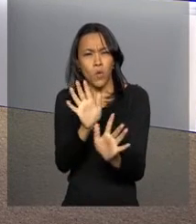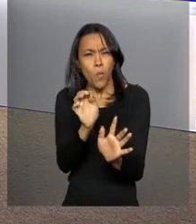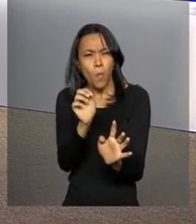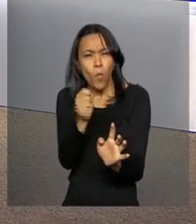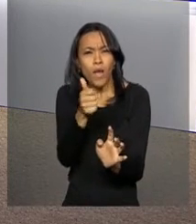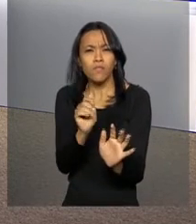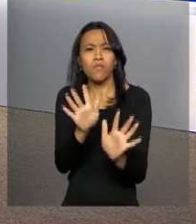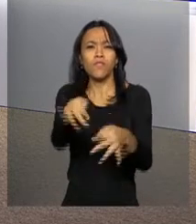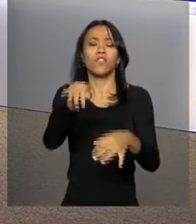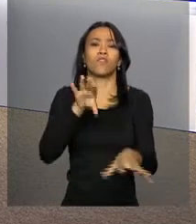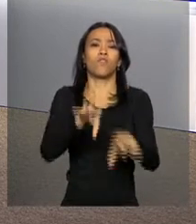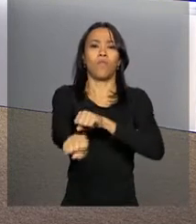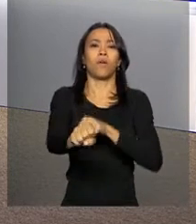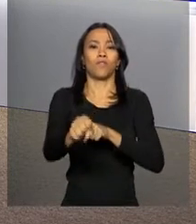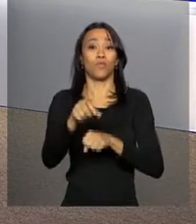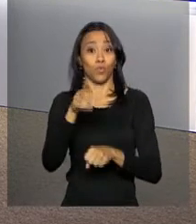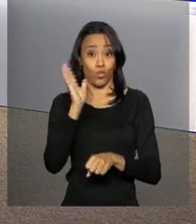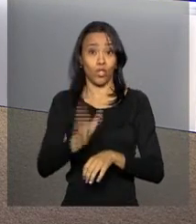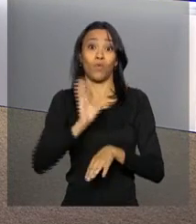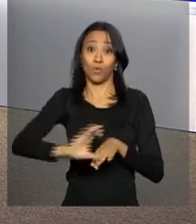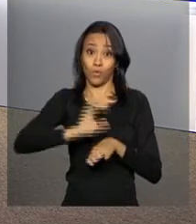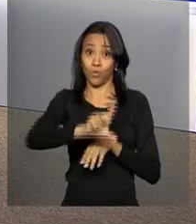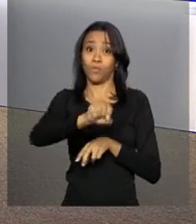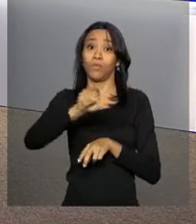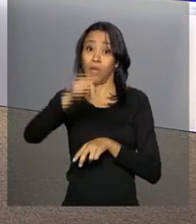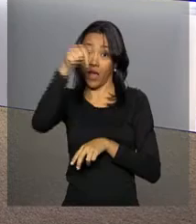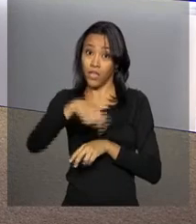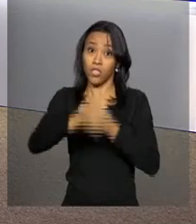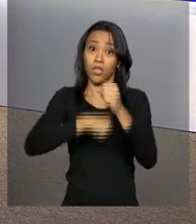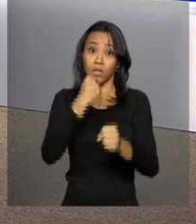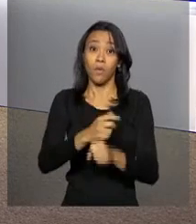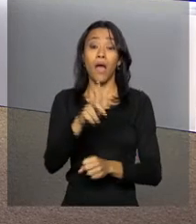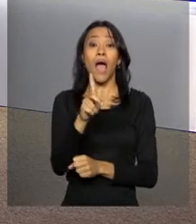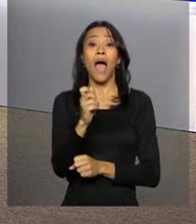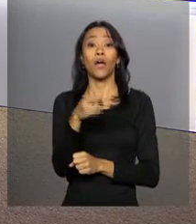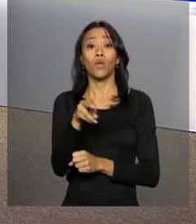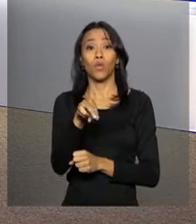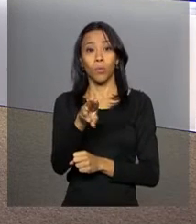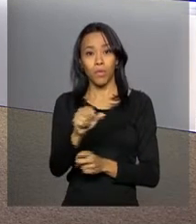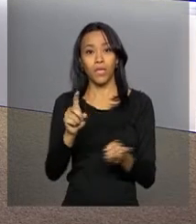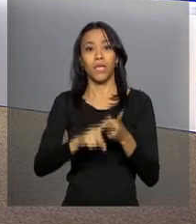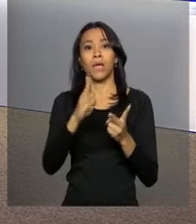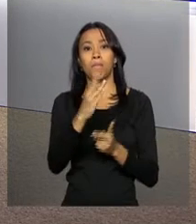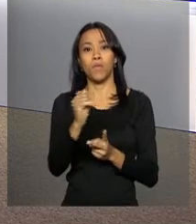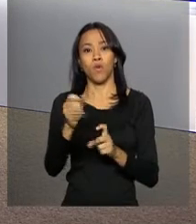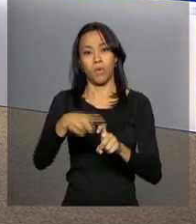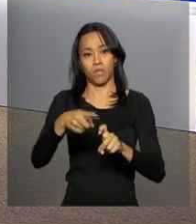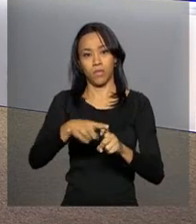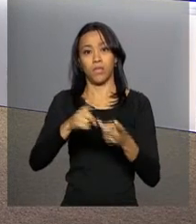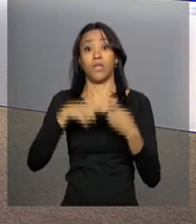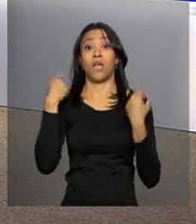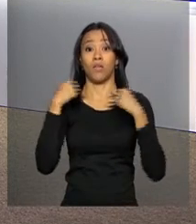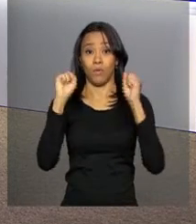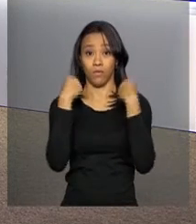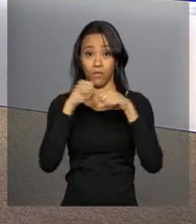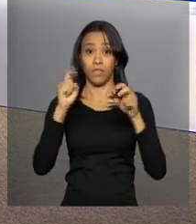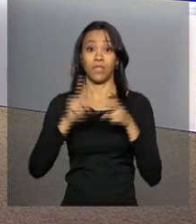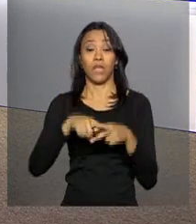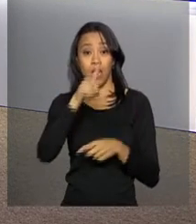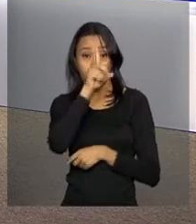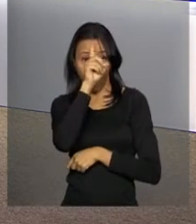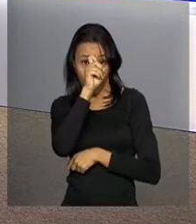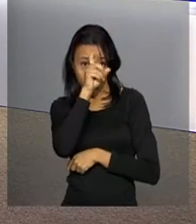conclusão dos cursos selecionados este ano. São eles agronomia, biomedicina, educação física,